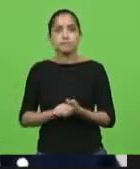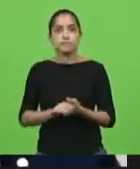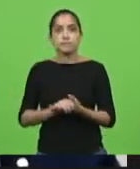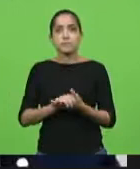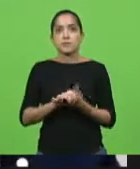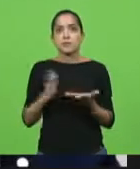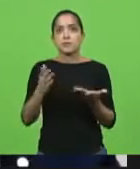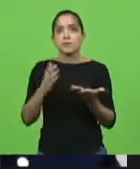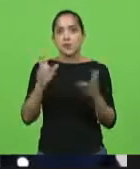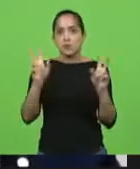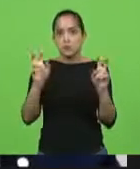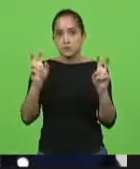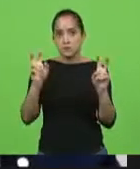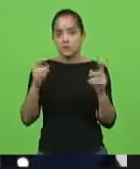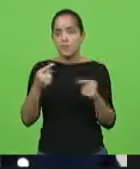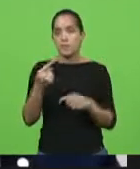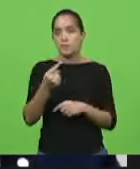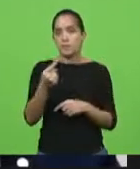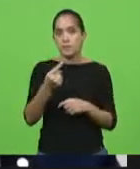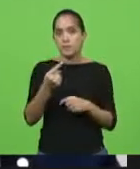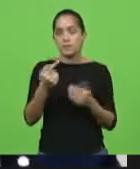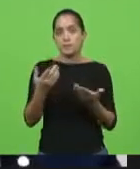assuntos. O primeiro deles,